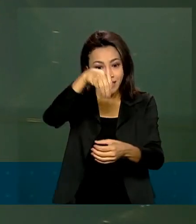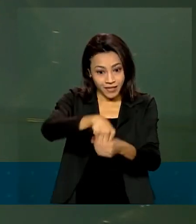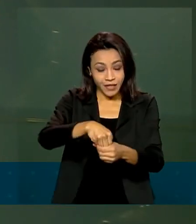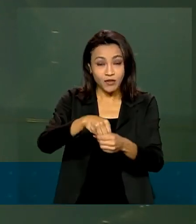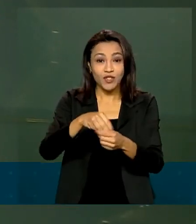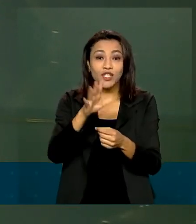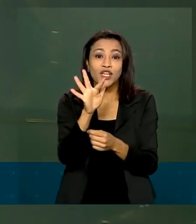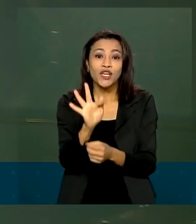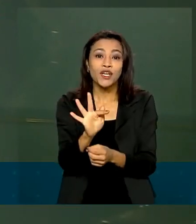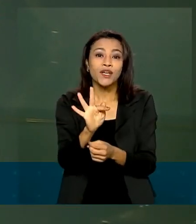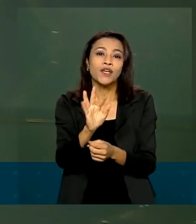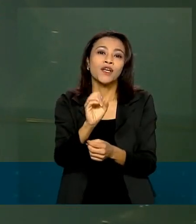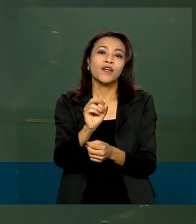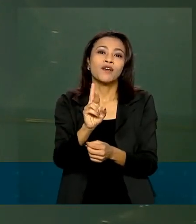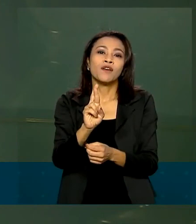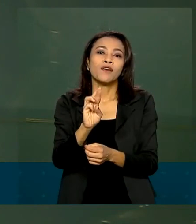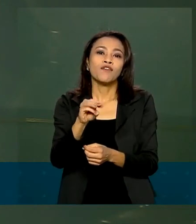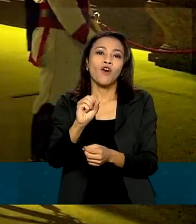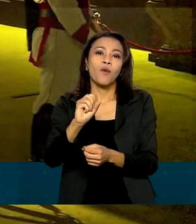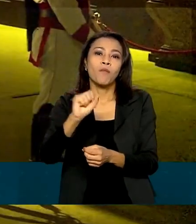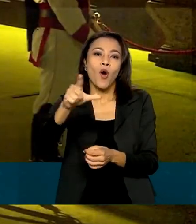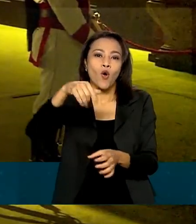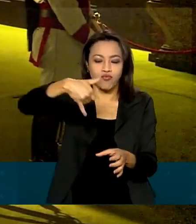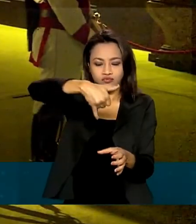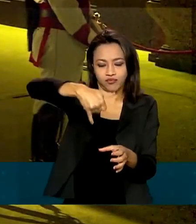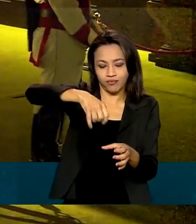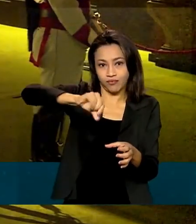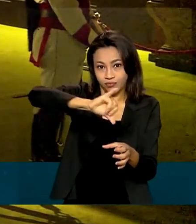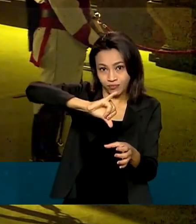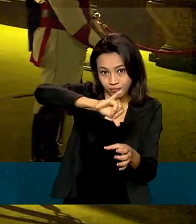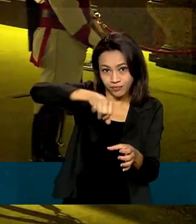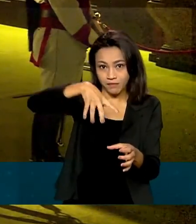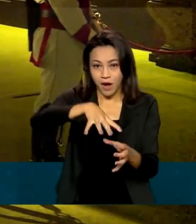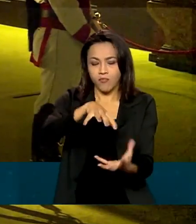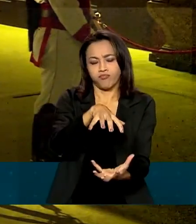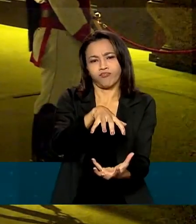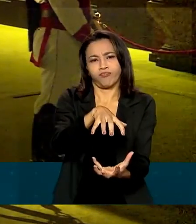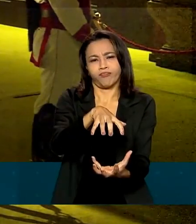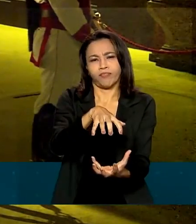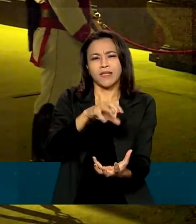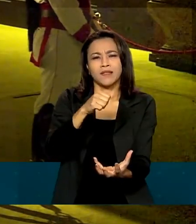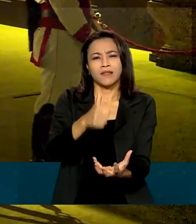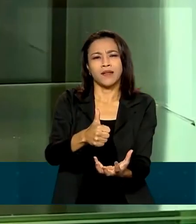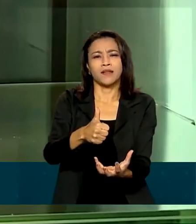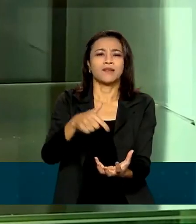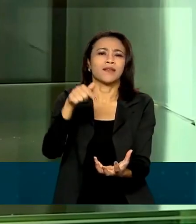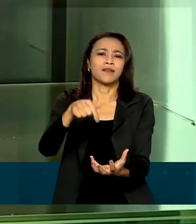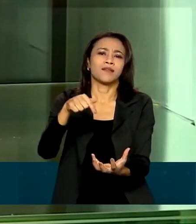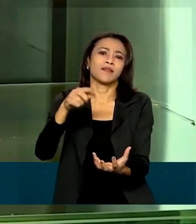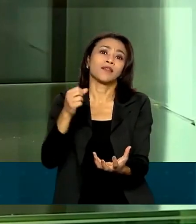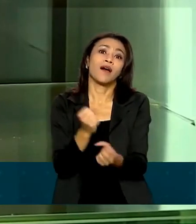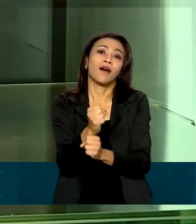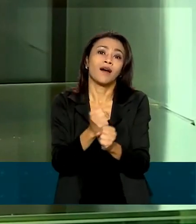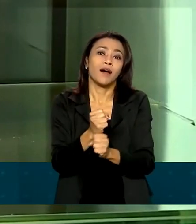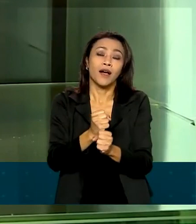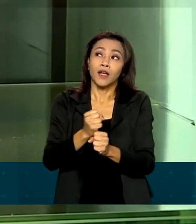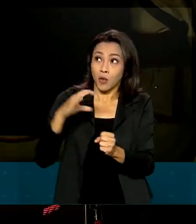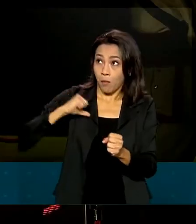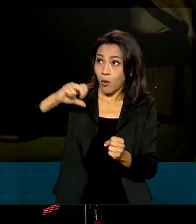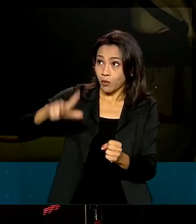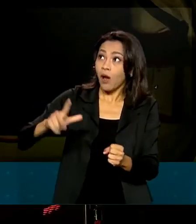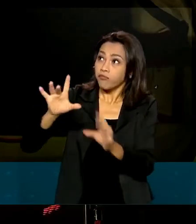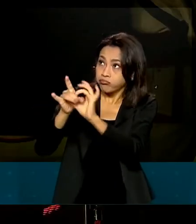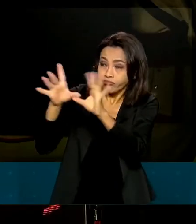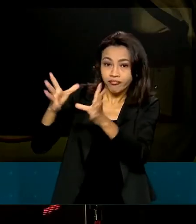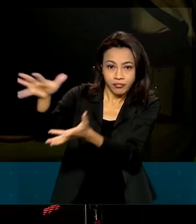formol desde a morte de Dom Pedro I, há 187 anos, o órgão foi cedido por Portugal para as celebrações